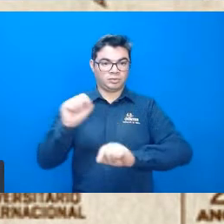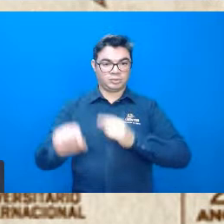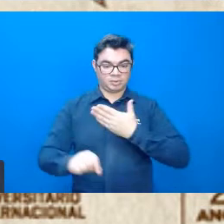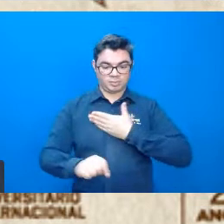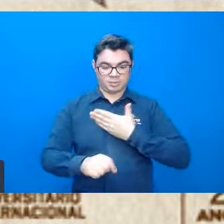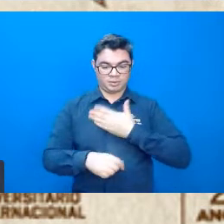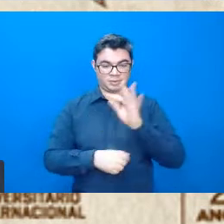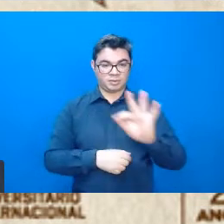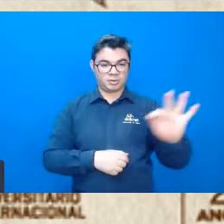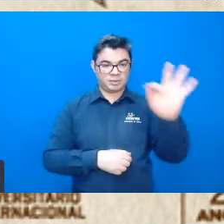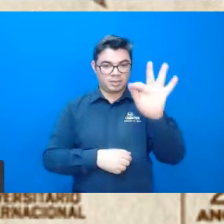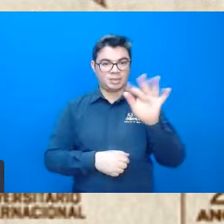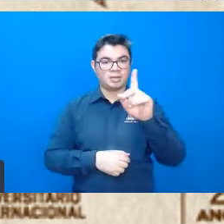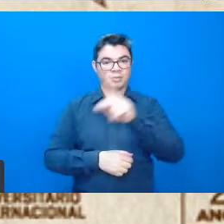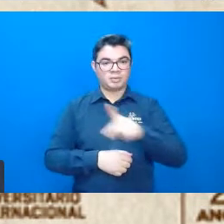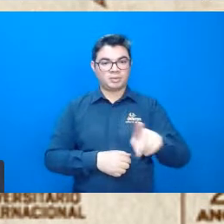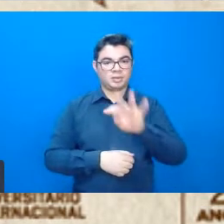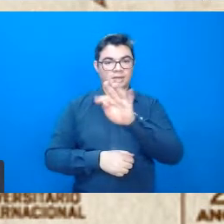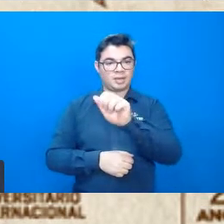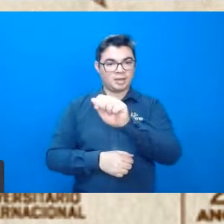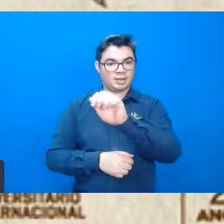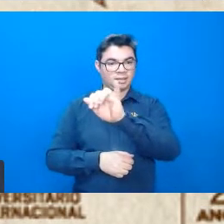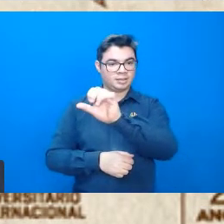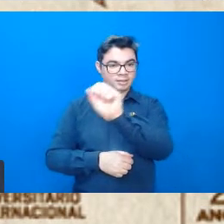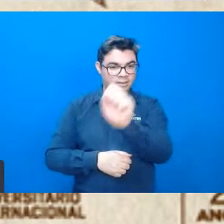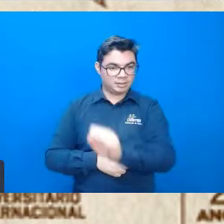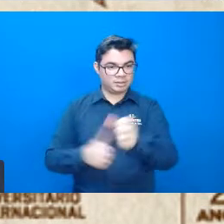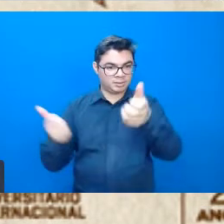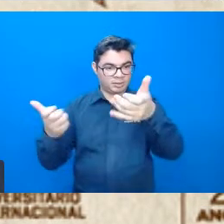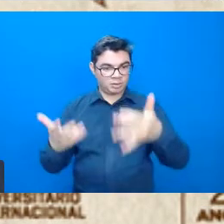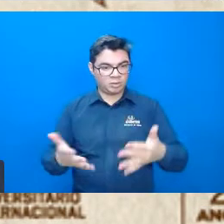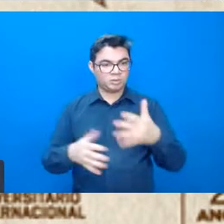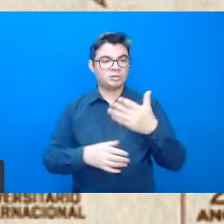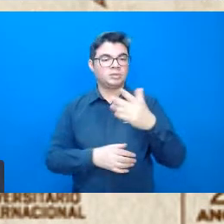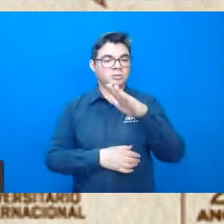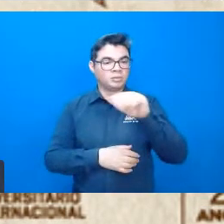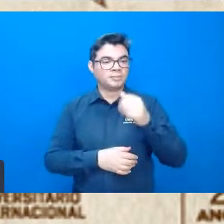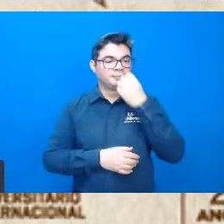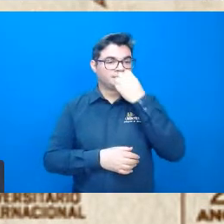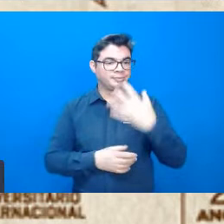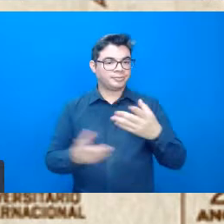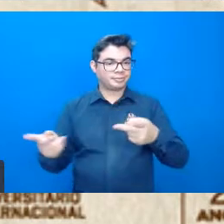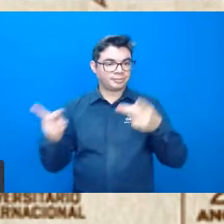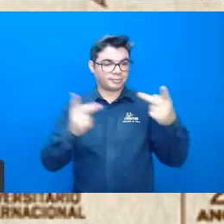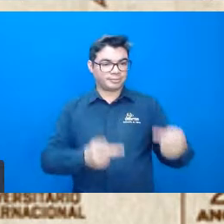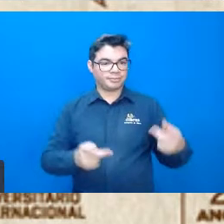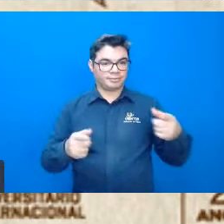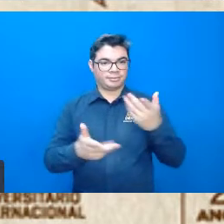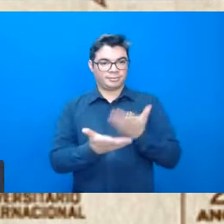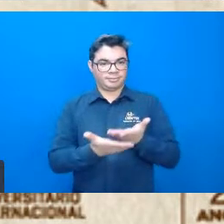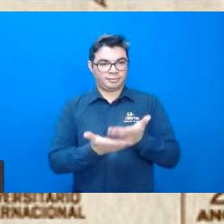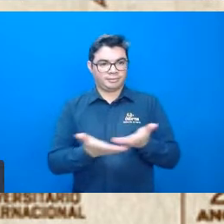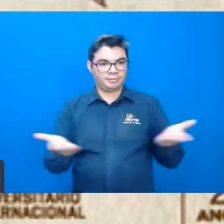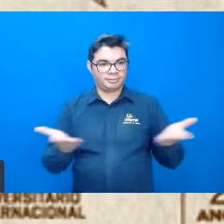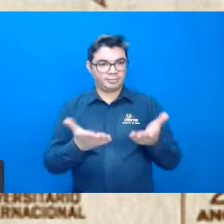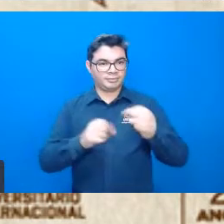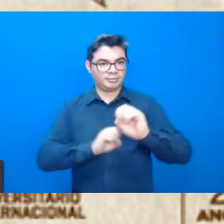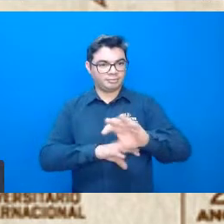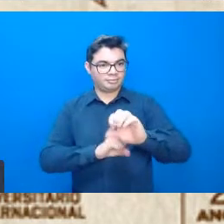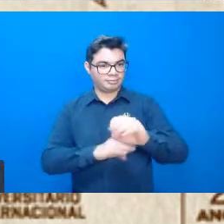faculdade, professora Thais, e seja muito bem-vindo, que bom, né, que você pôde estar conosco. Então,